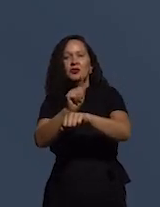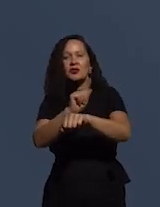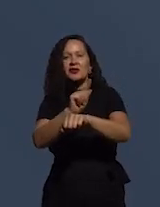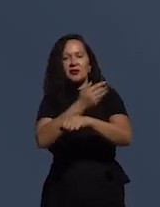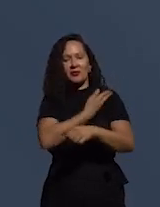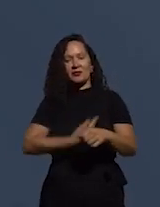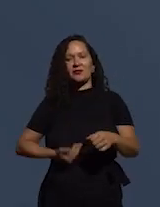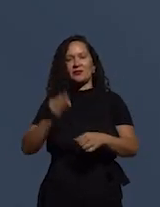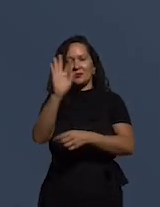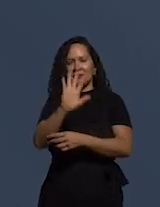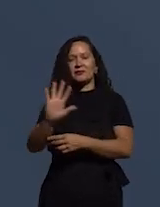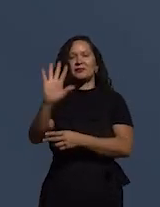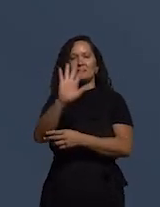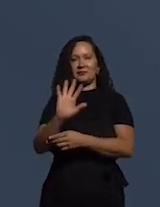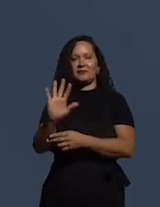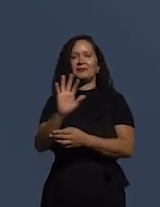federal.